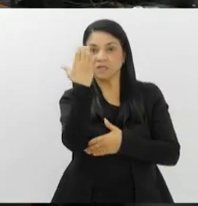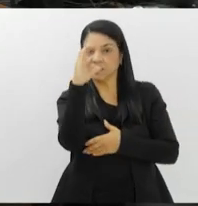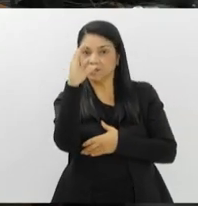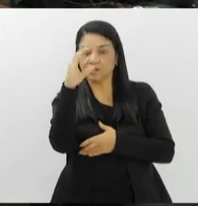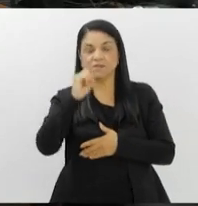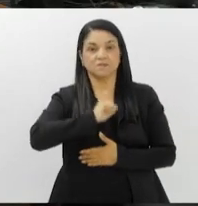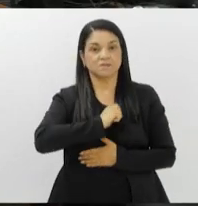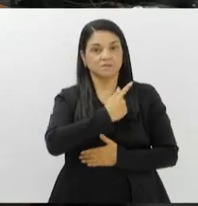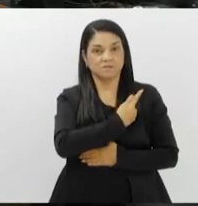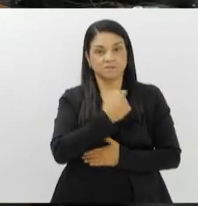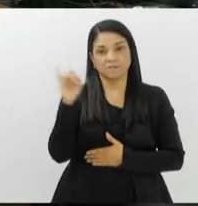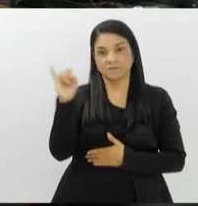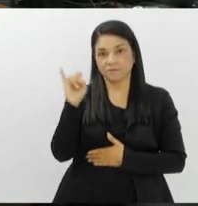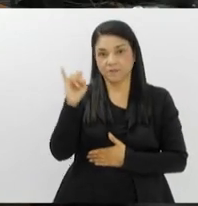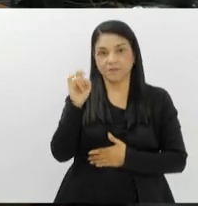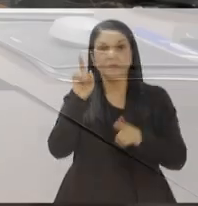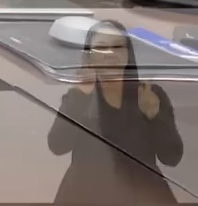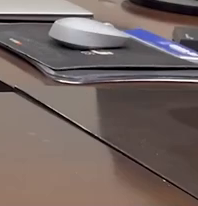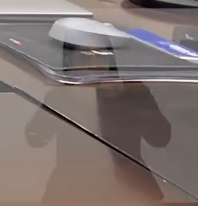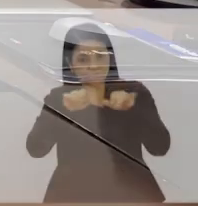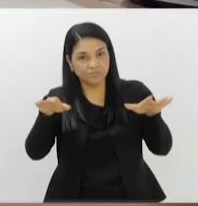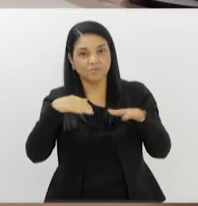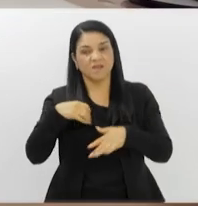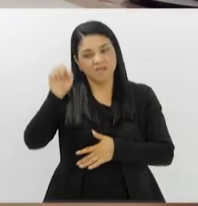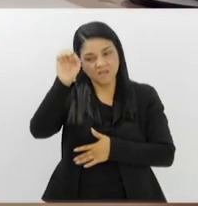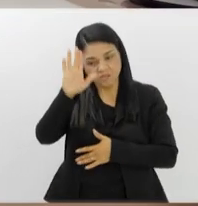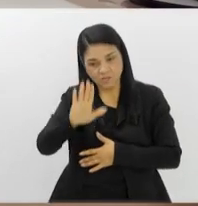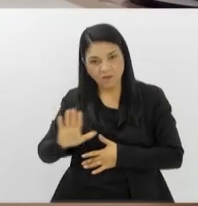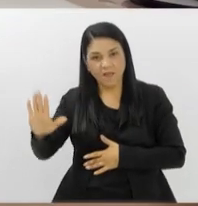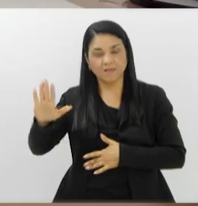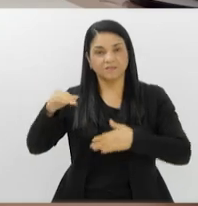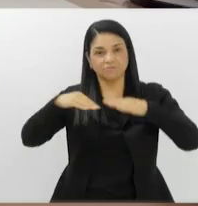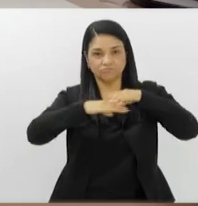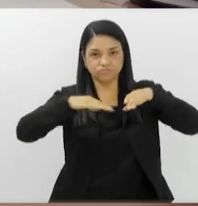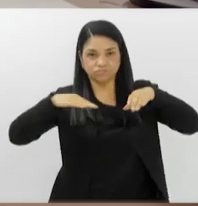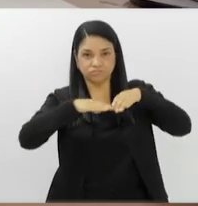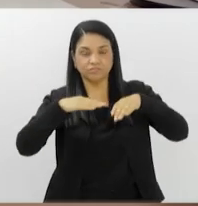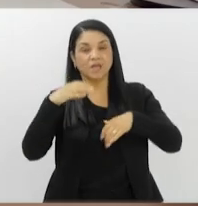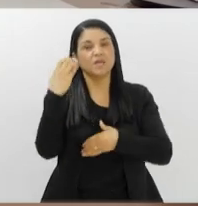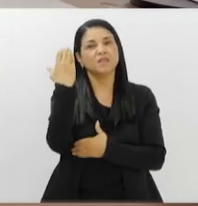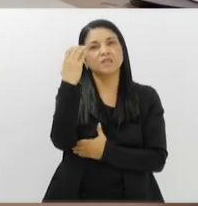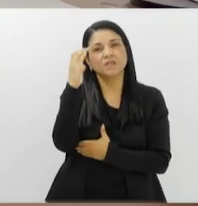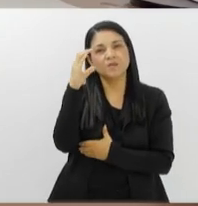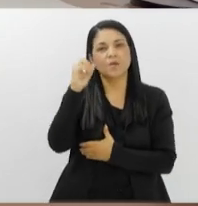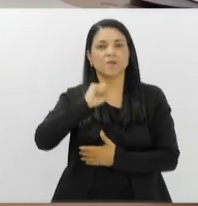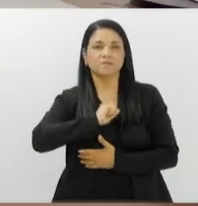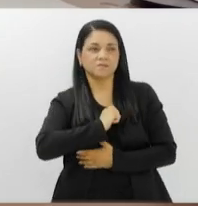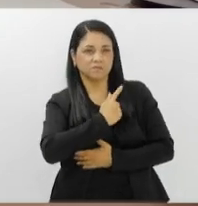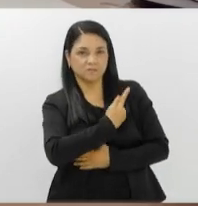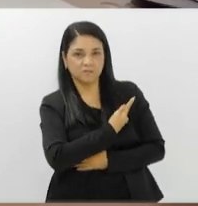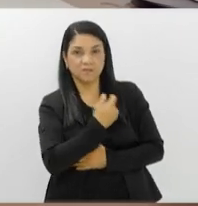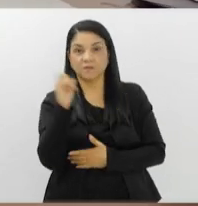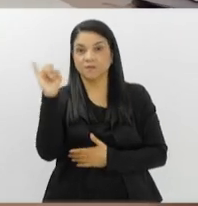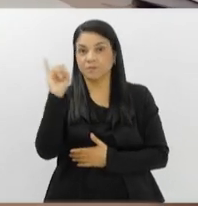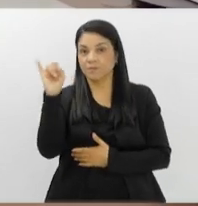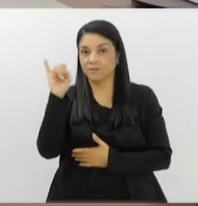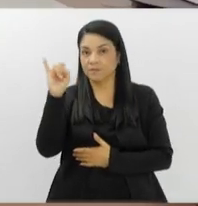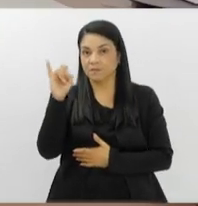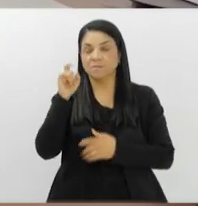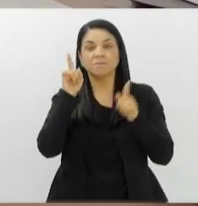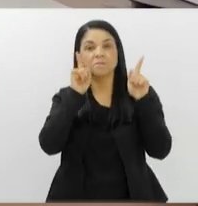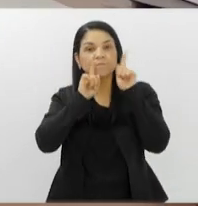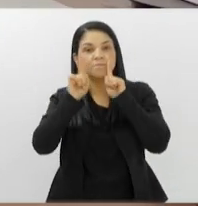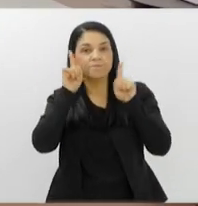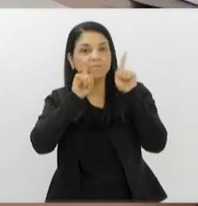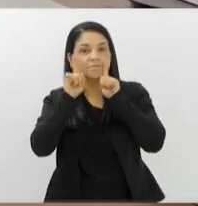Gonçalo, Itaboraí e Maricá. A região leste da Véia de Guanabara, que envolve Niterói, São Gonçalo, Itaboraí,